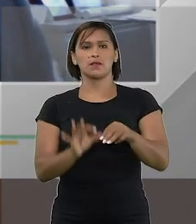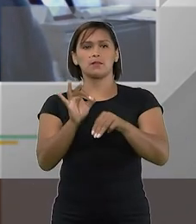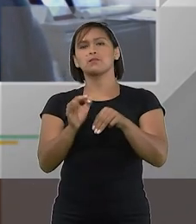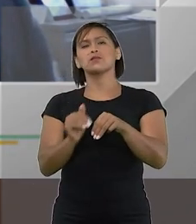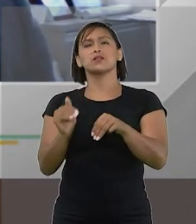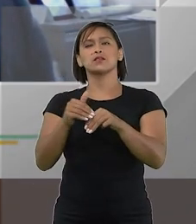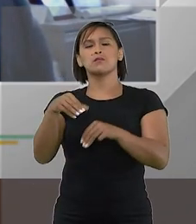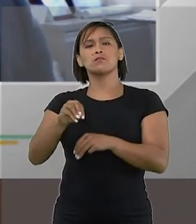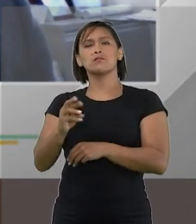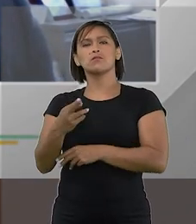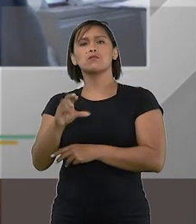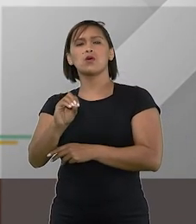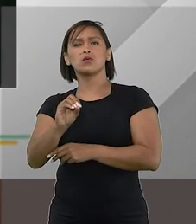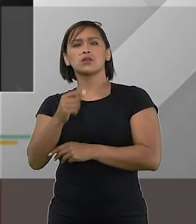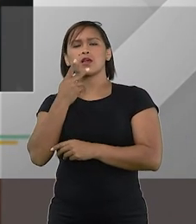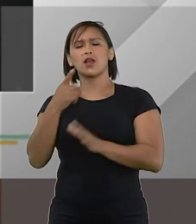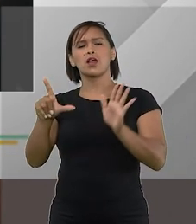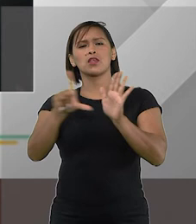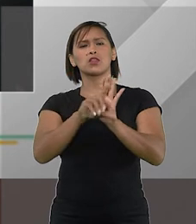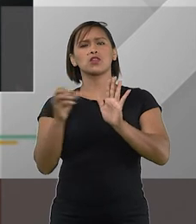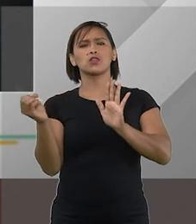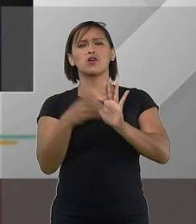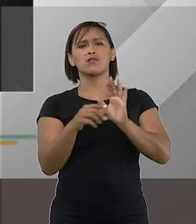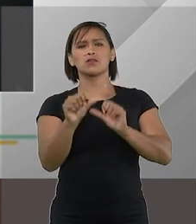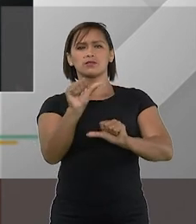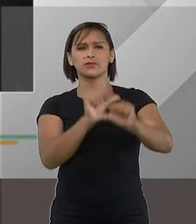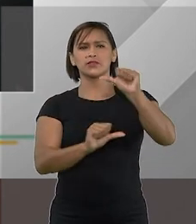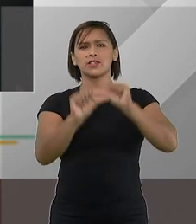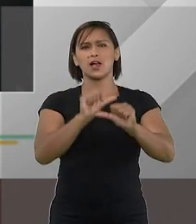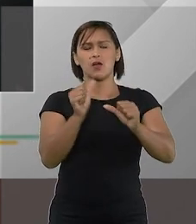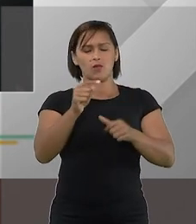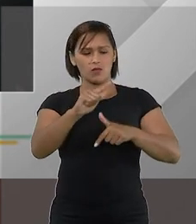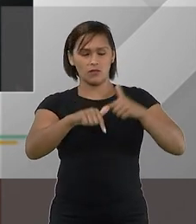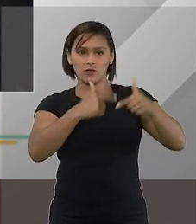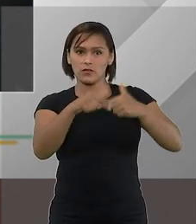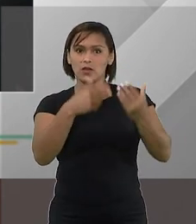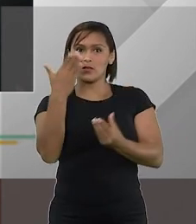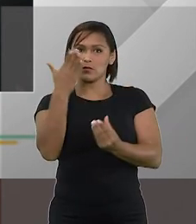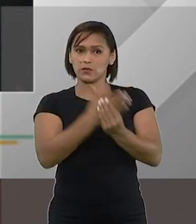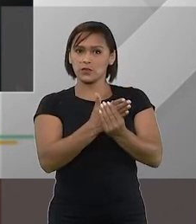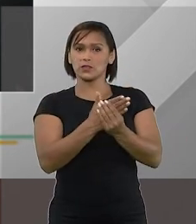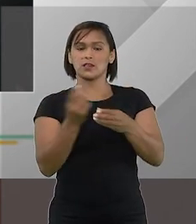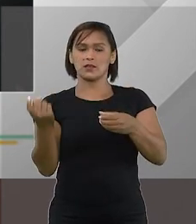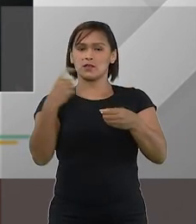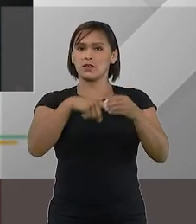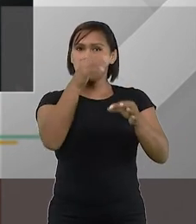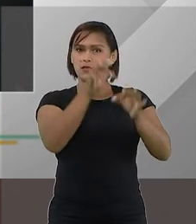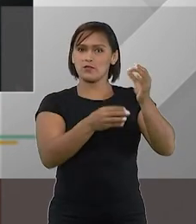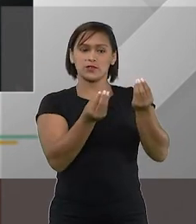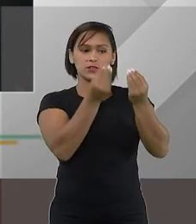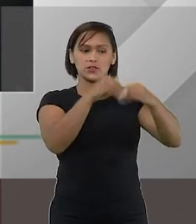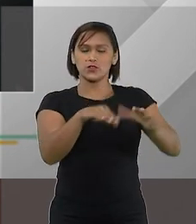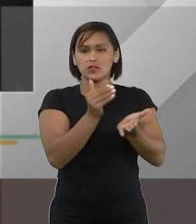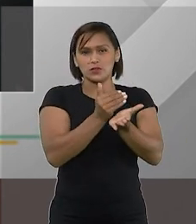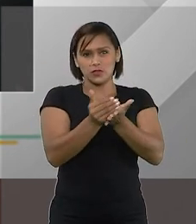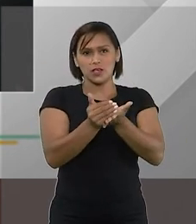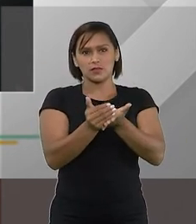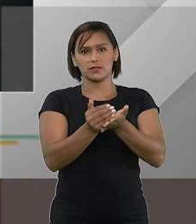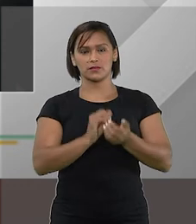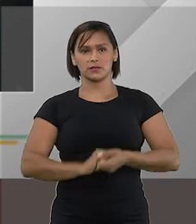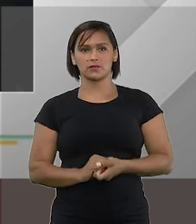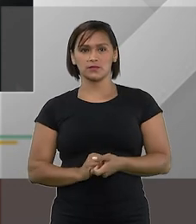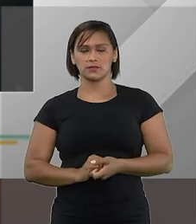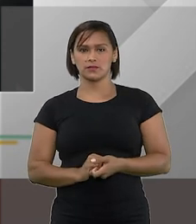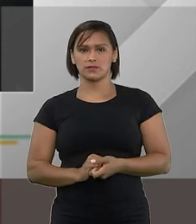Ministro Moura Ribeiro em que medida essa nova lei altera o desenrolar de processos de recuperação e de falência que já estão em curso